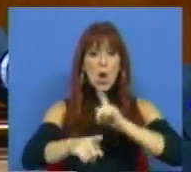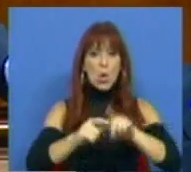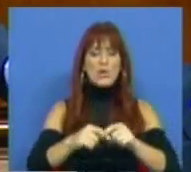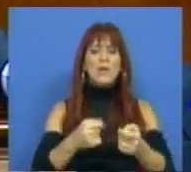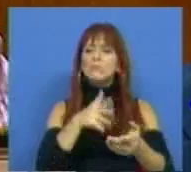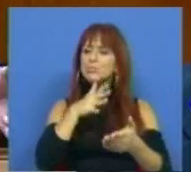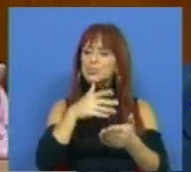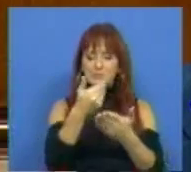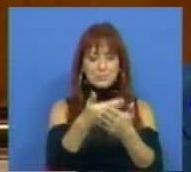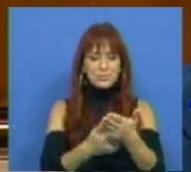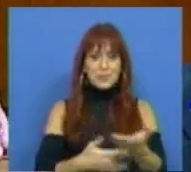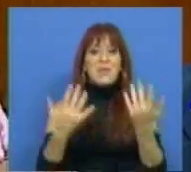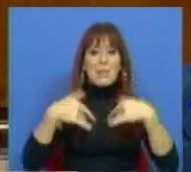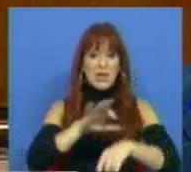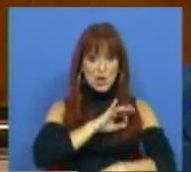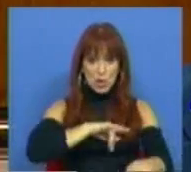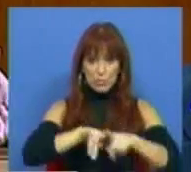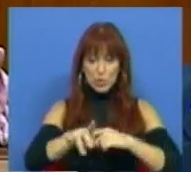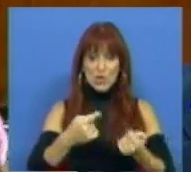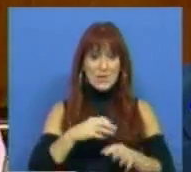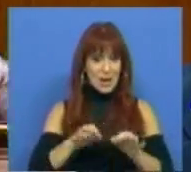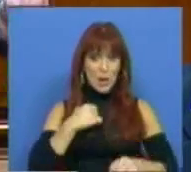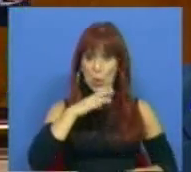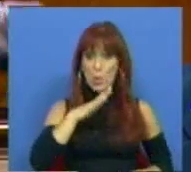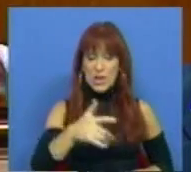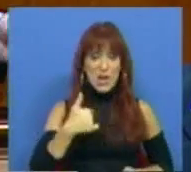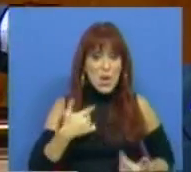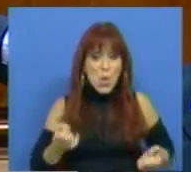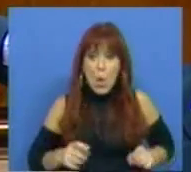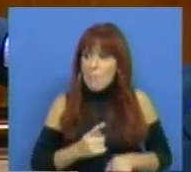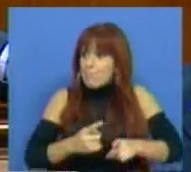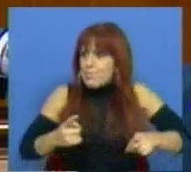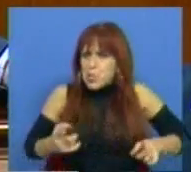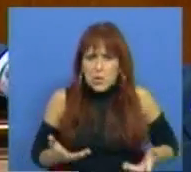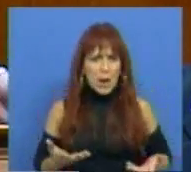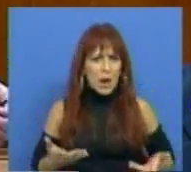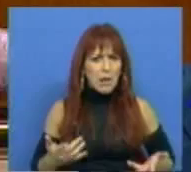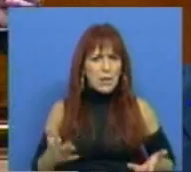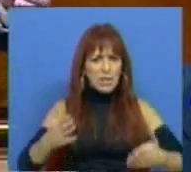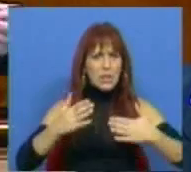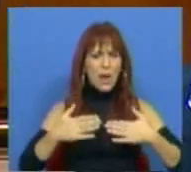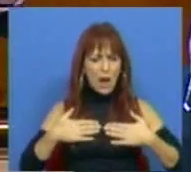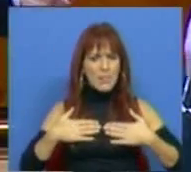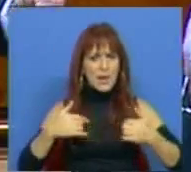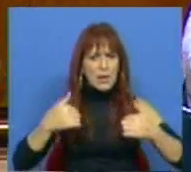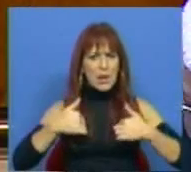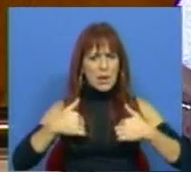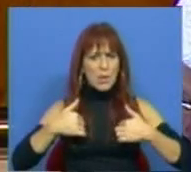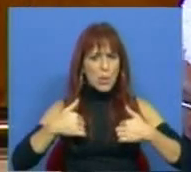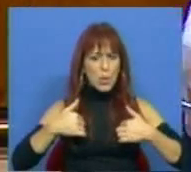reportado. Mas, Sr. Deputado, como digo, não tenho nenhuma razão porque me leve a